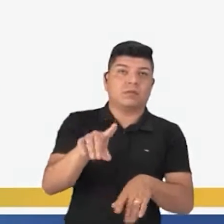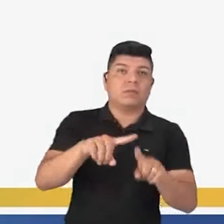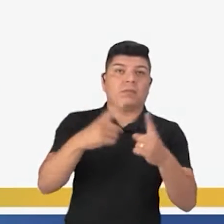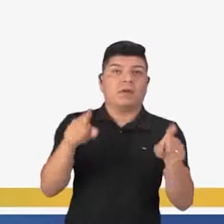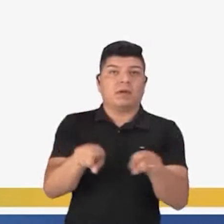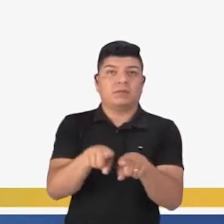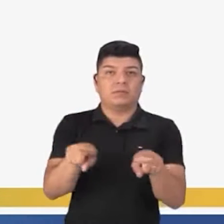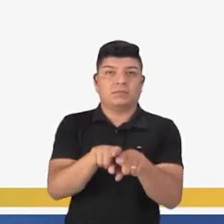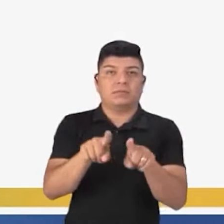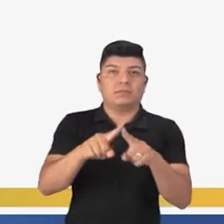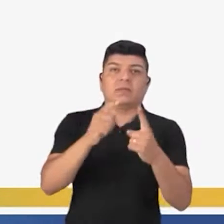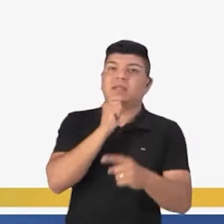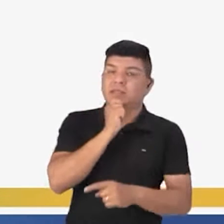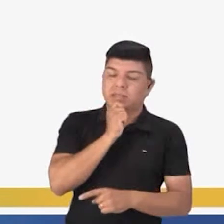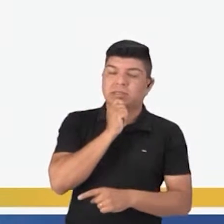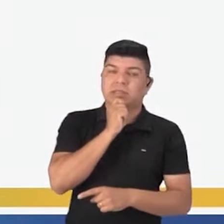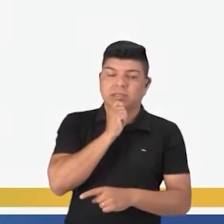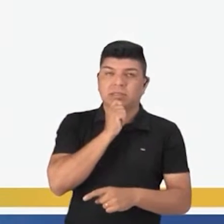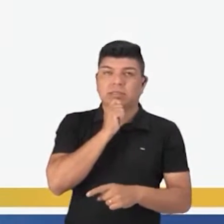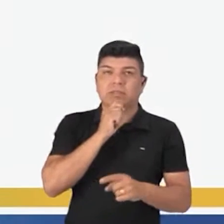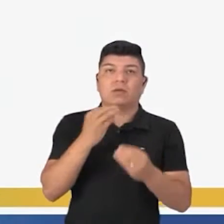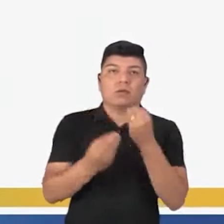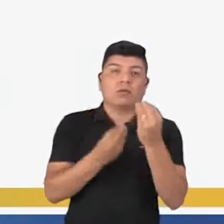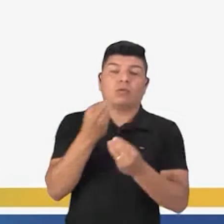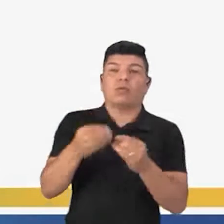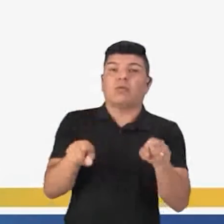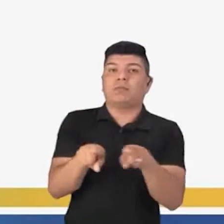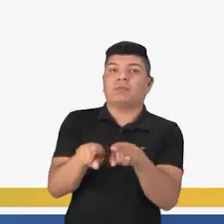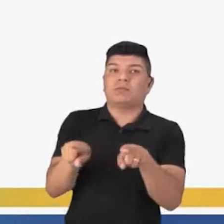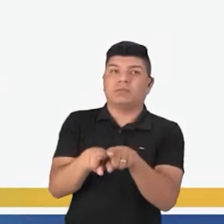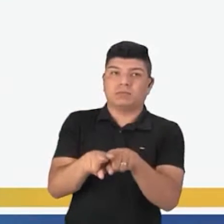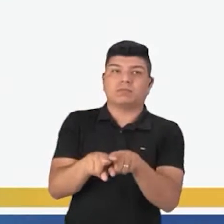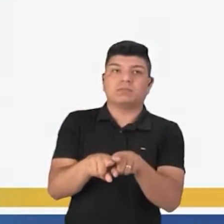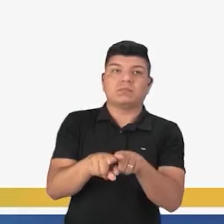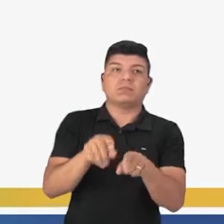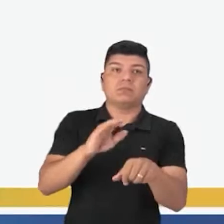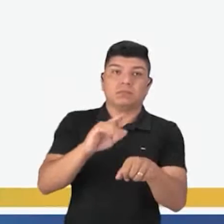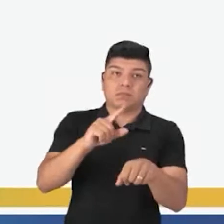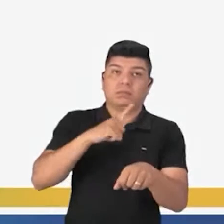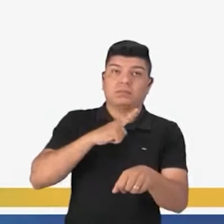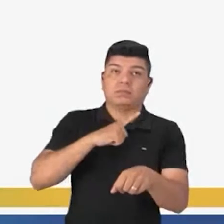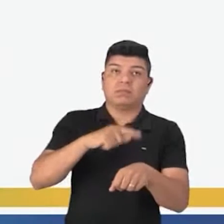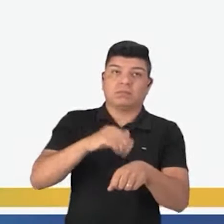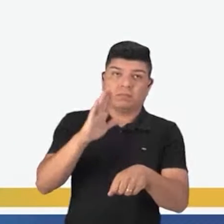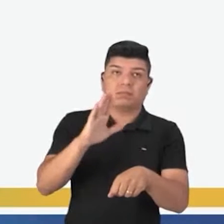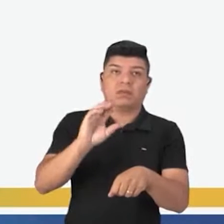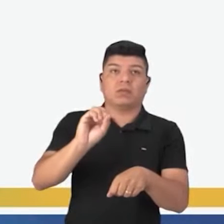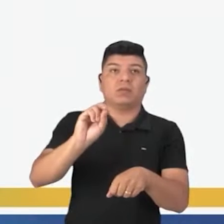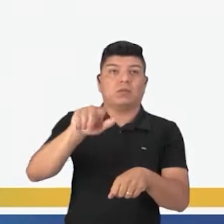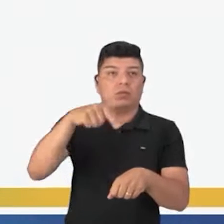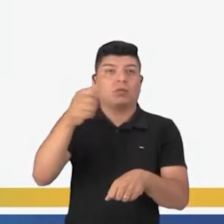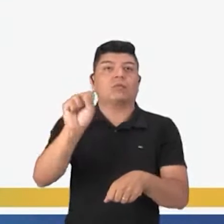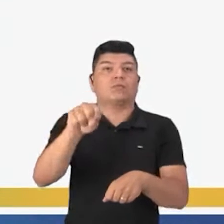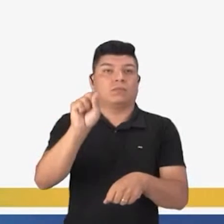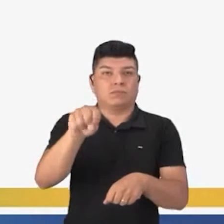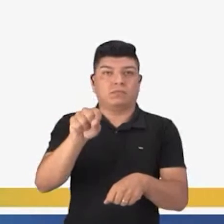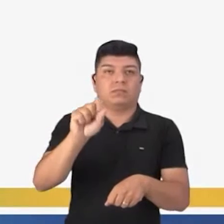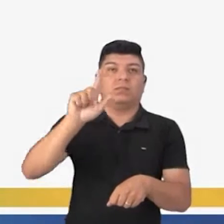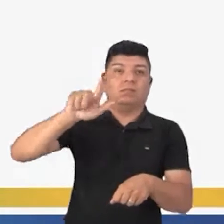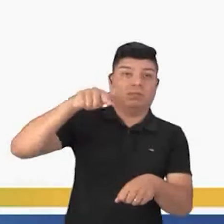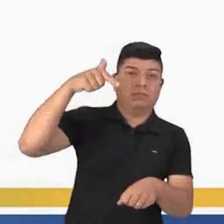mas também, mas ainda, como também, ademais, outros sim,